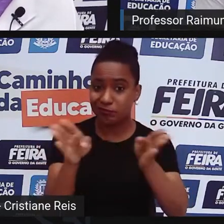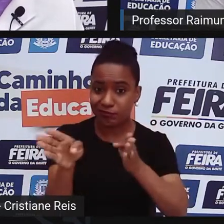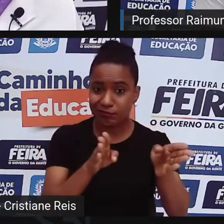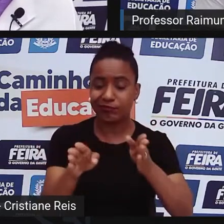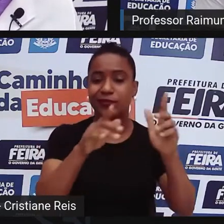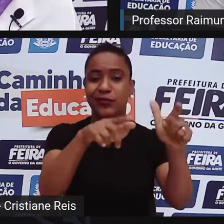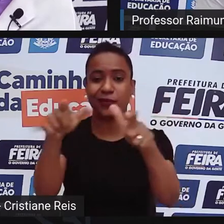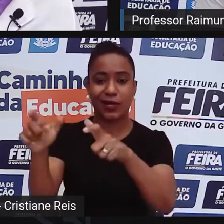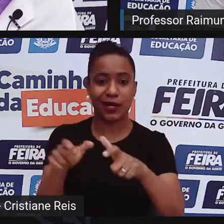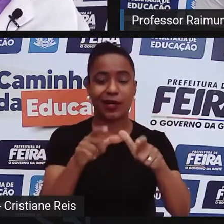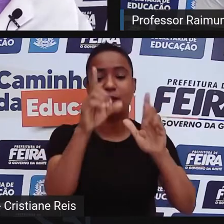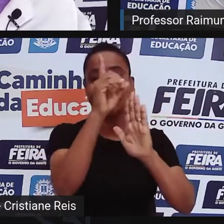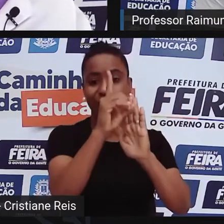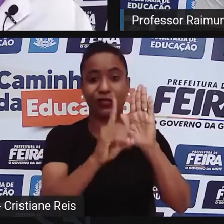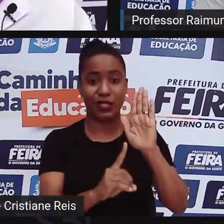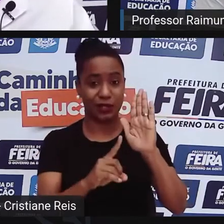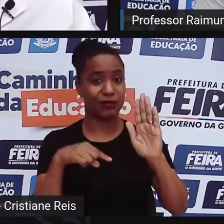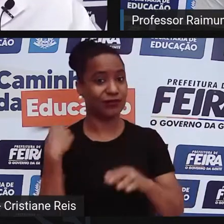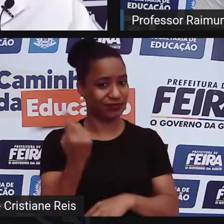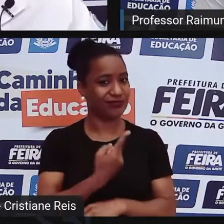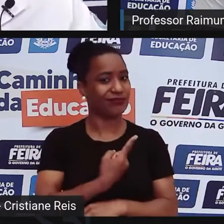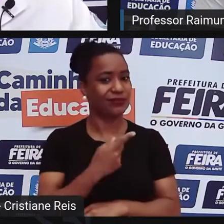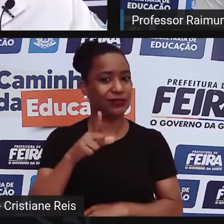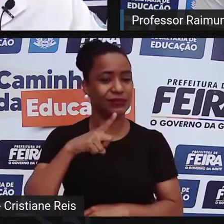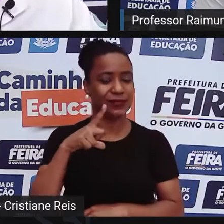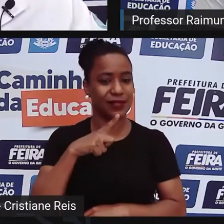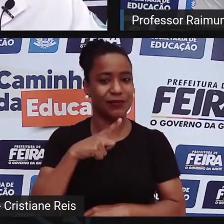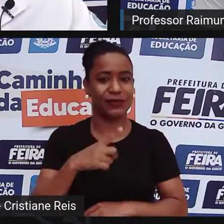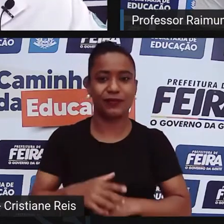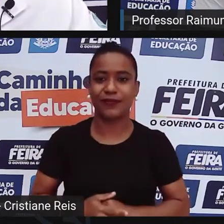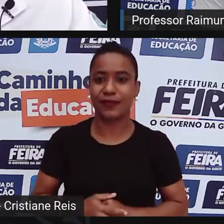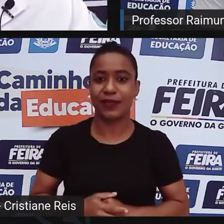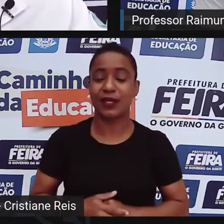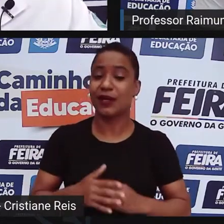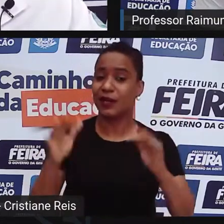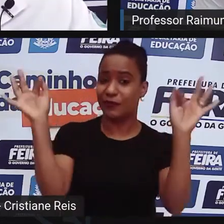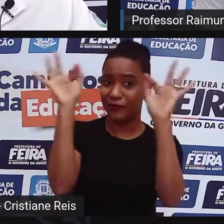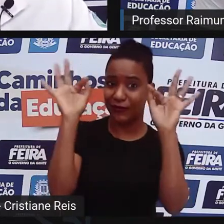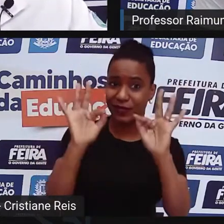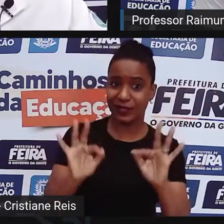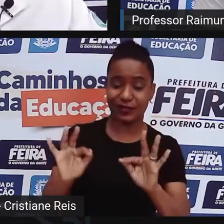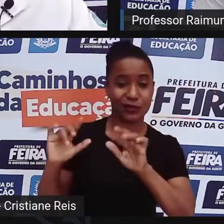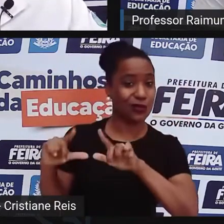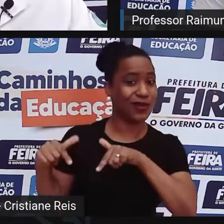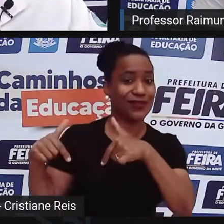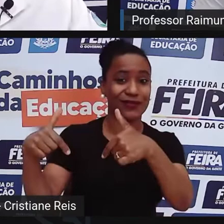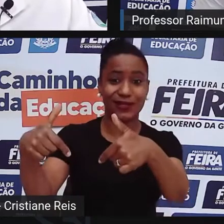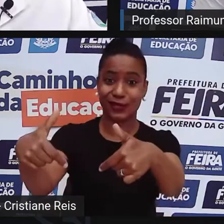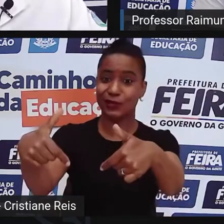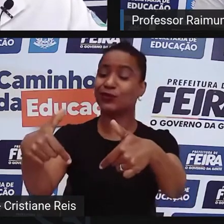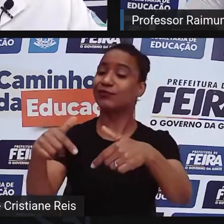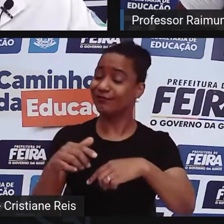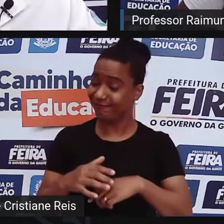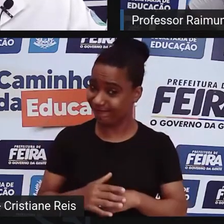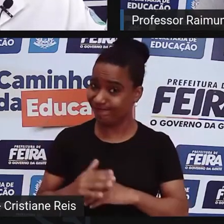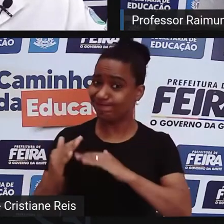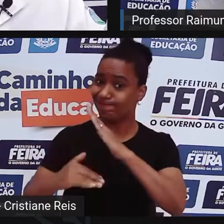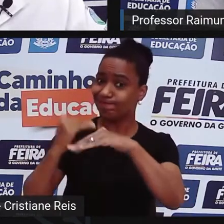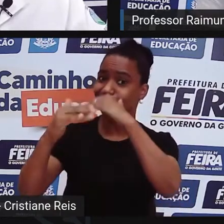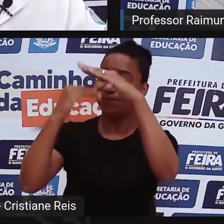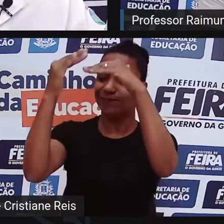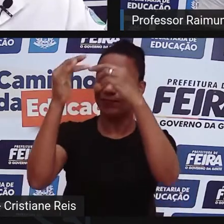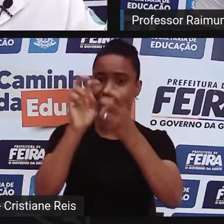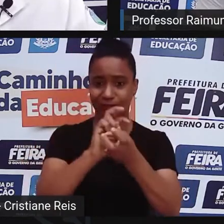que nós temos. Eu fico muito feliz por esse avanço e que a